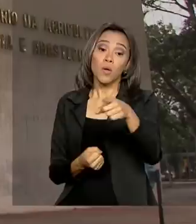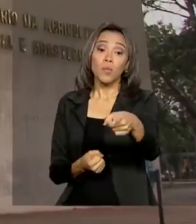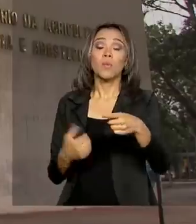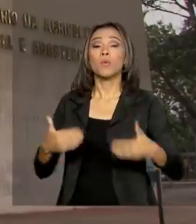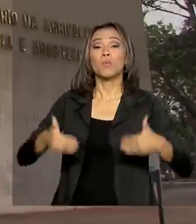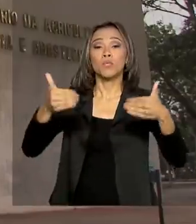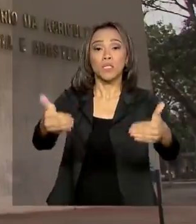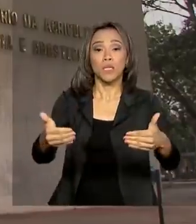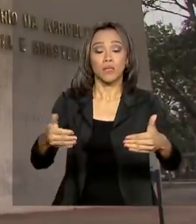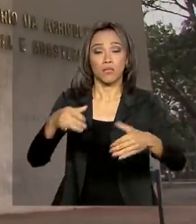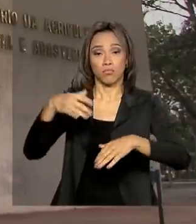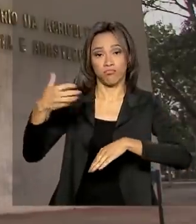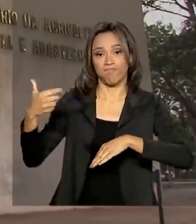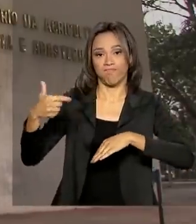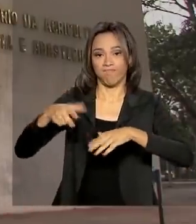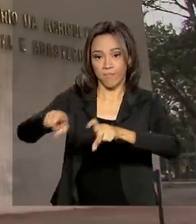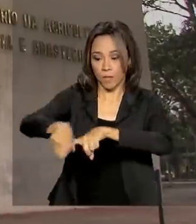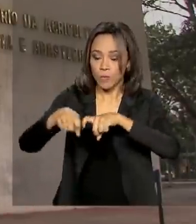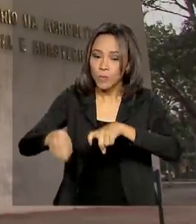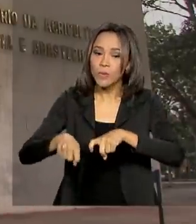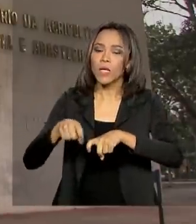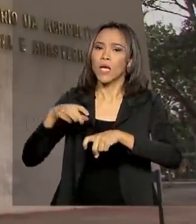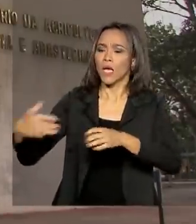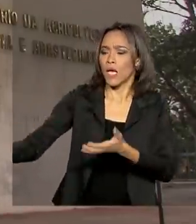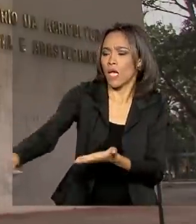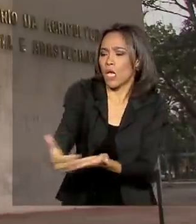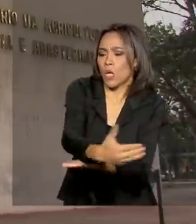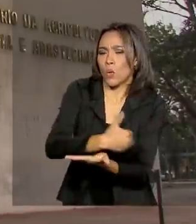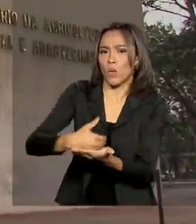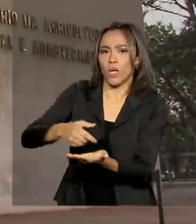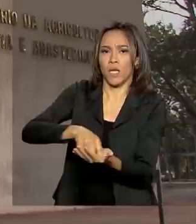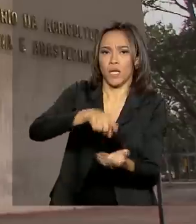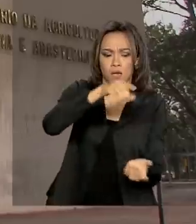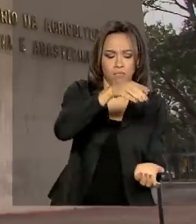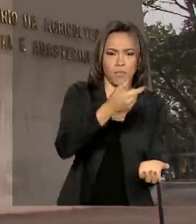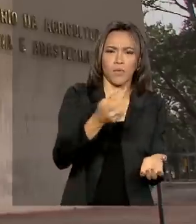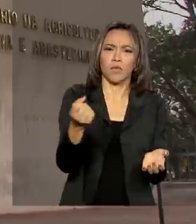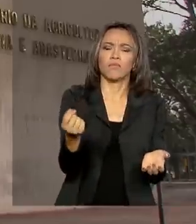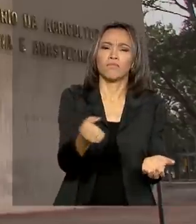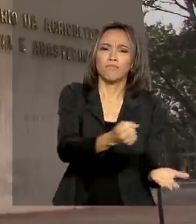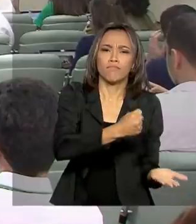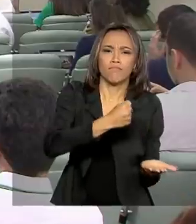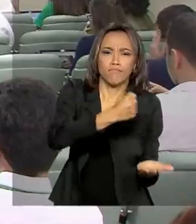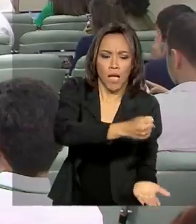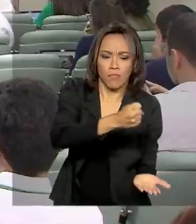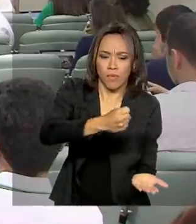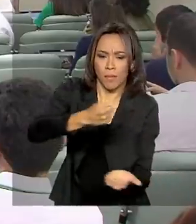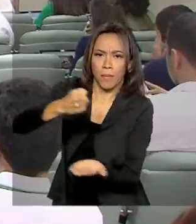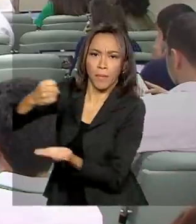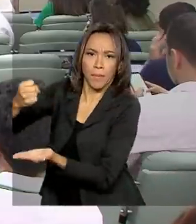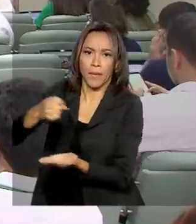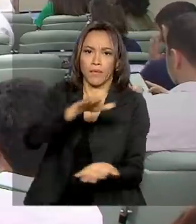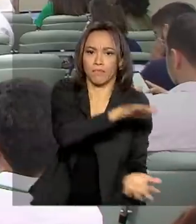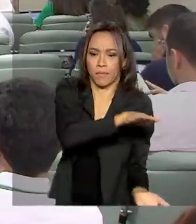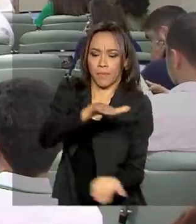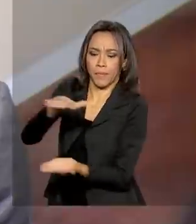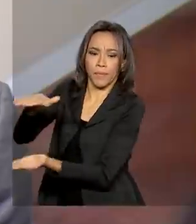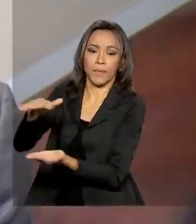recolher cervejas e chopes fabricados pela empresa desde outubro do ano passado. Foram apreendidos